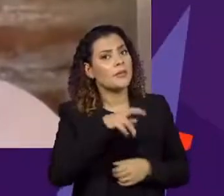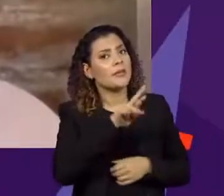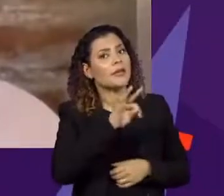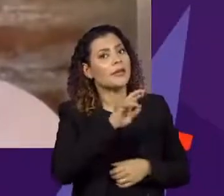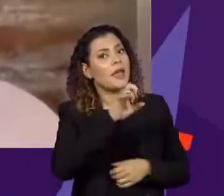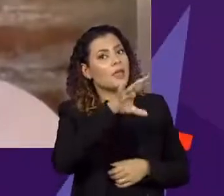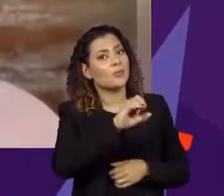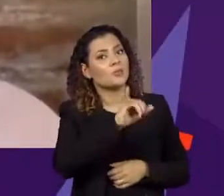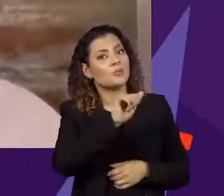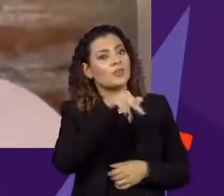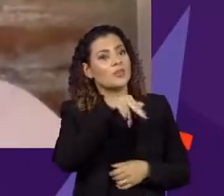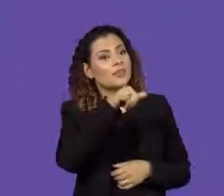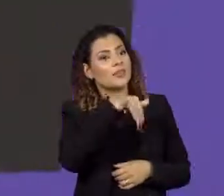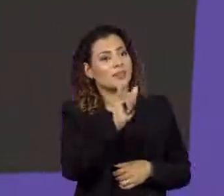Janini.